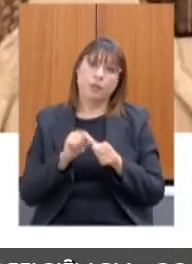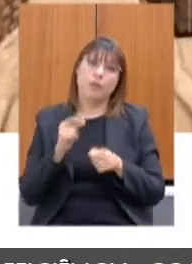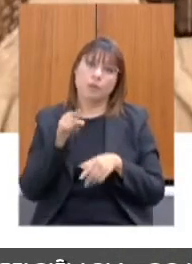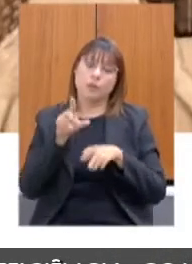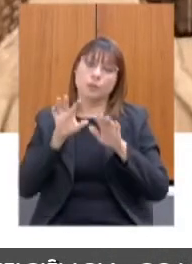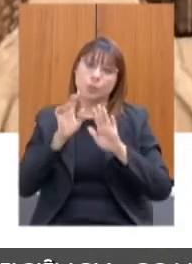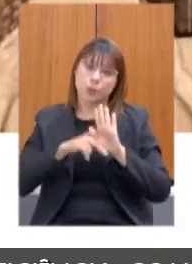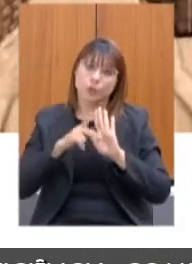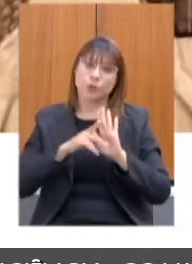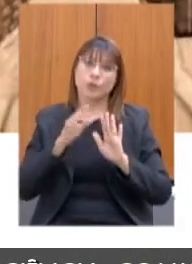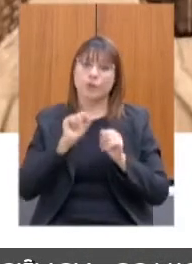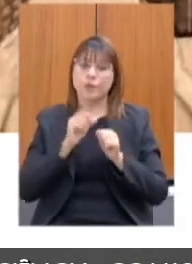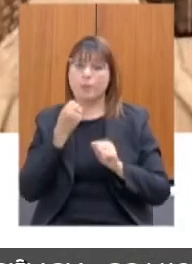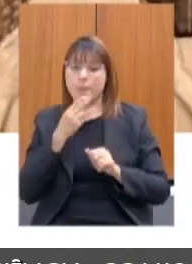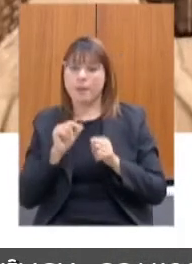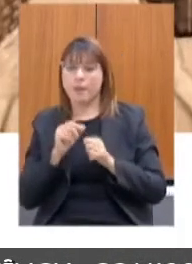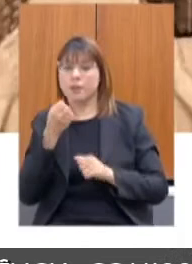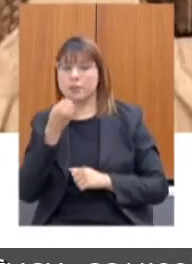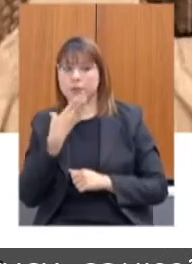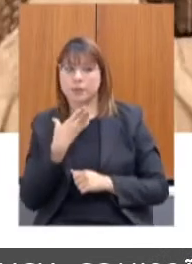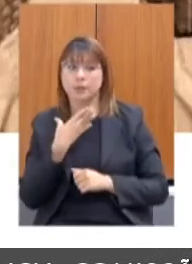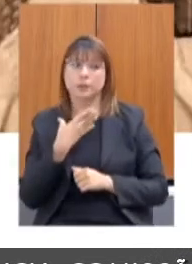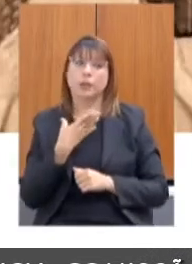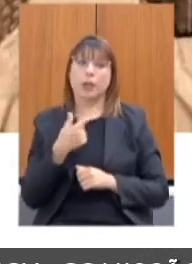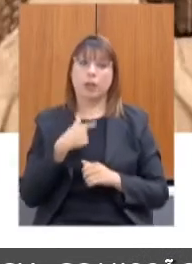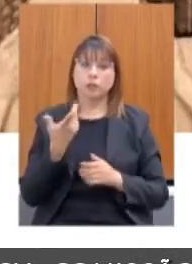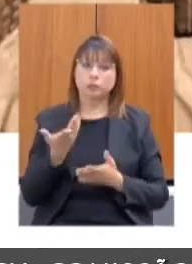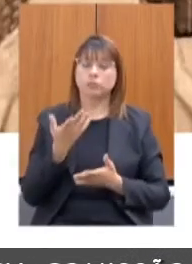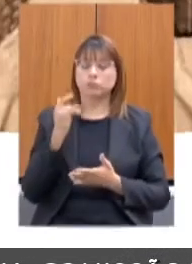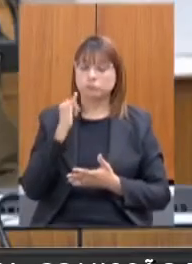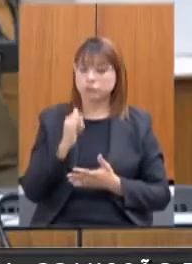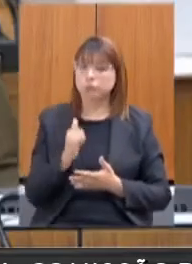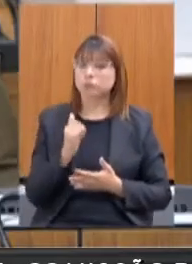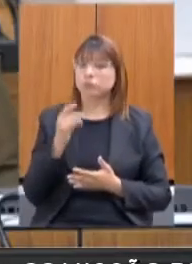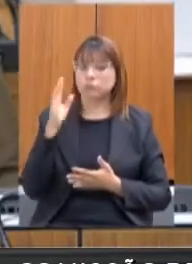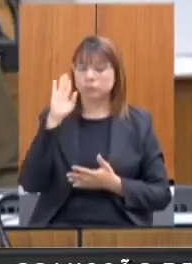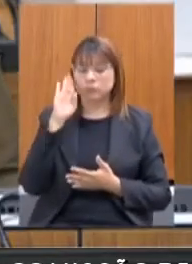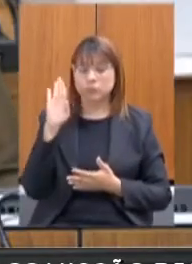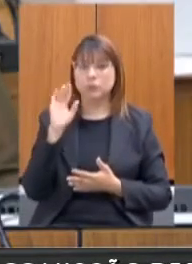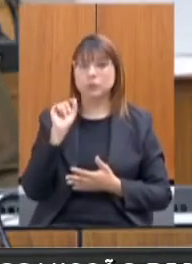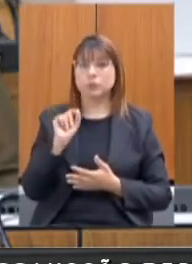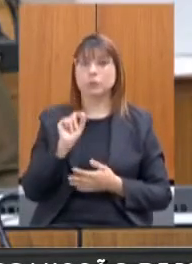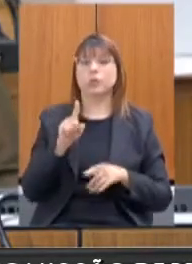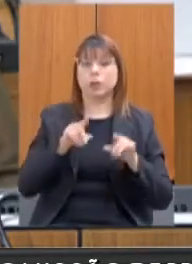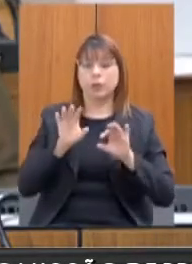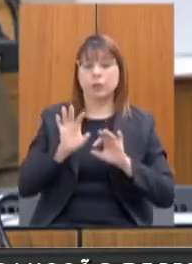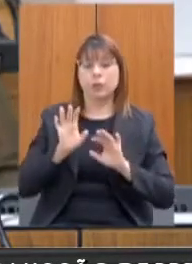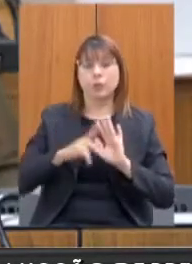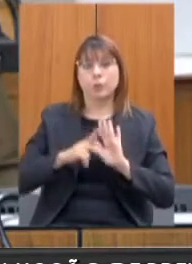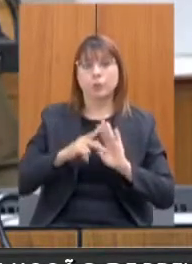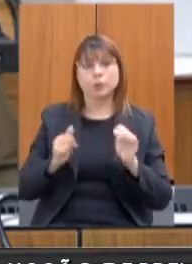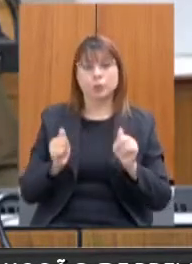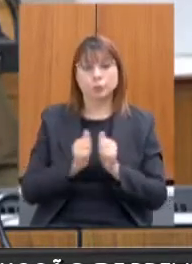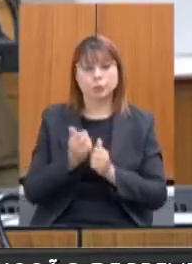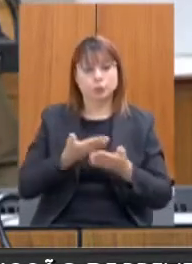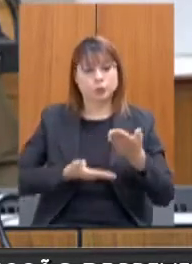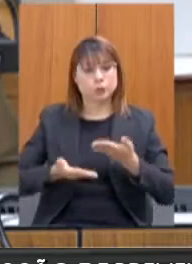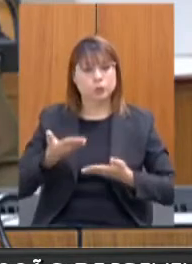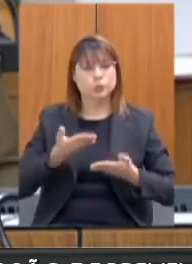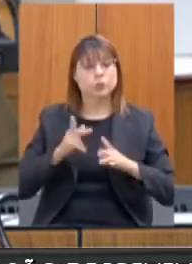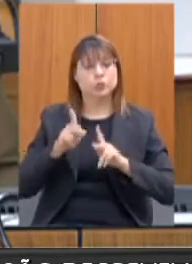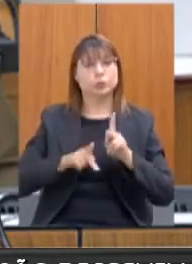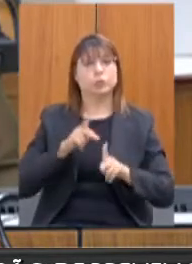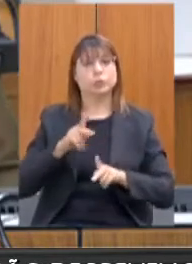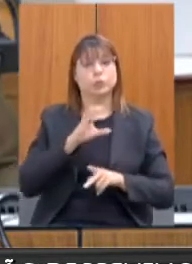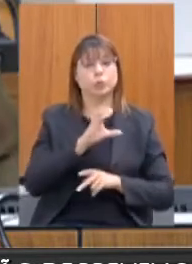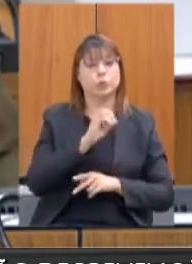Bem. E eu queria dar uma destacada aqui. Todo o projeto foi construído e executado em diálogo direto com a sociedade civil por meio